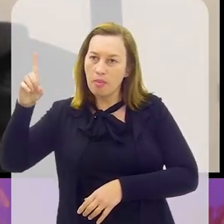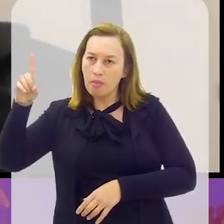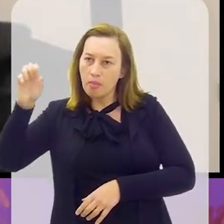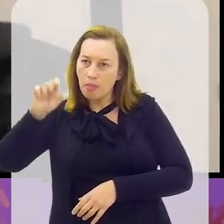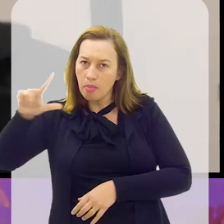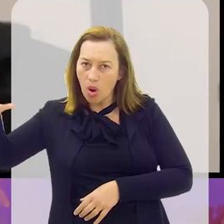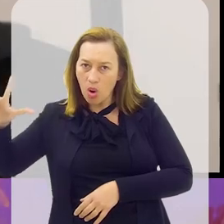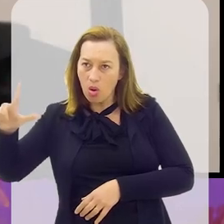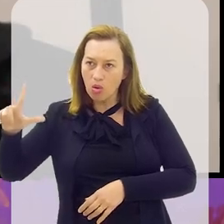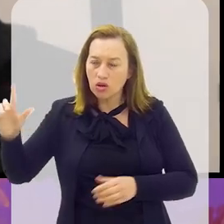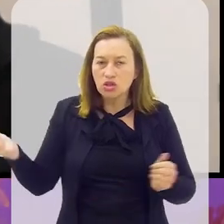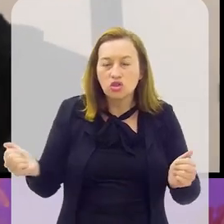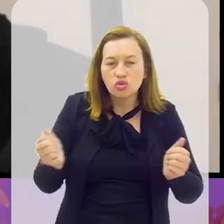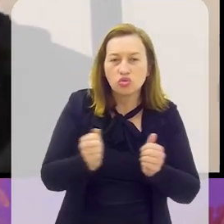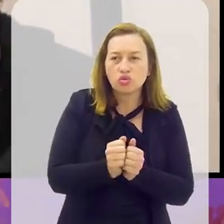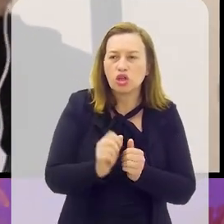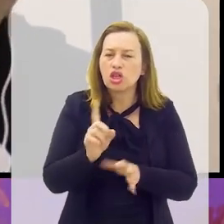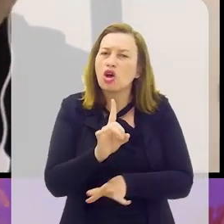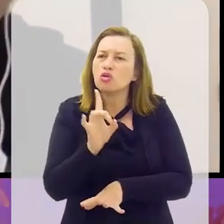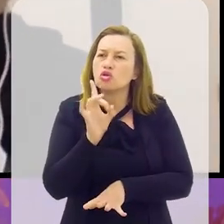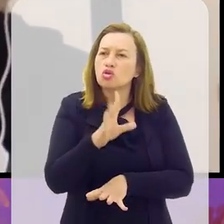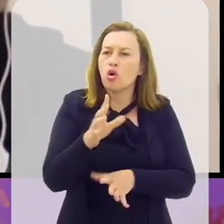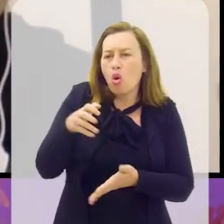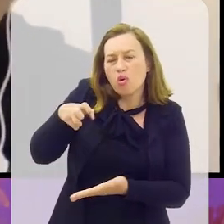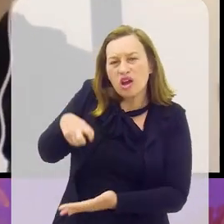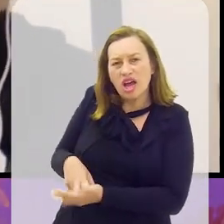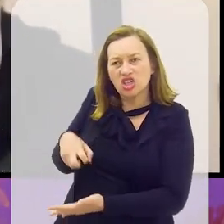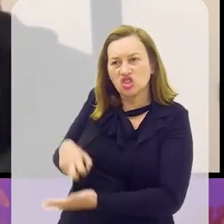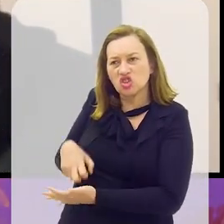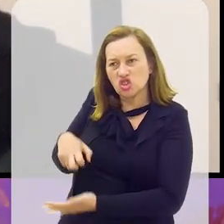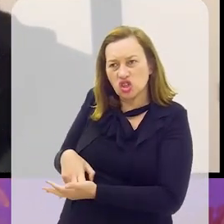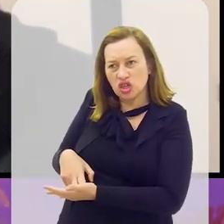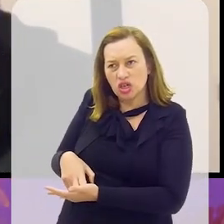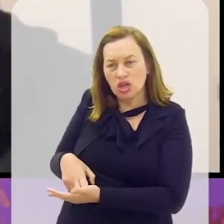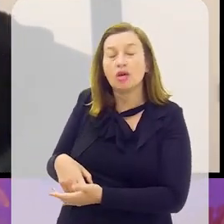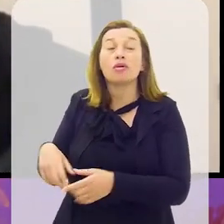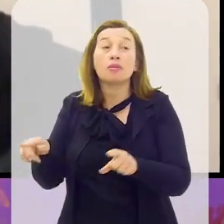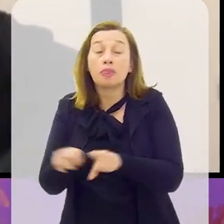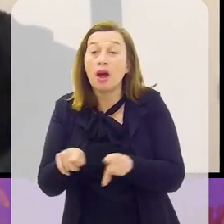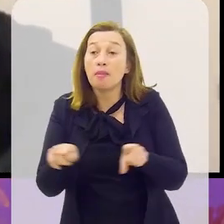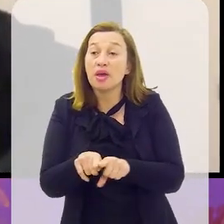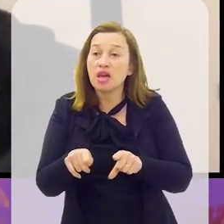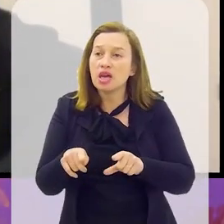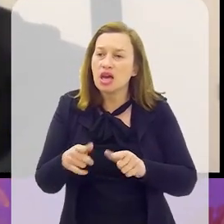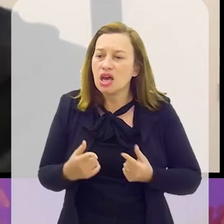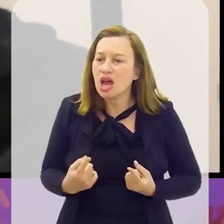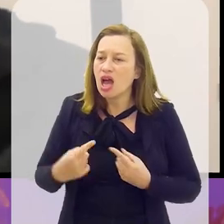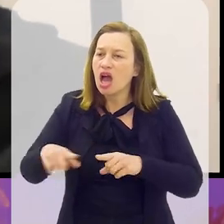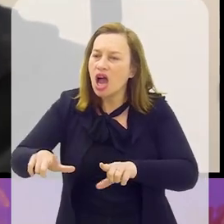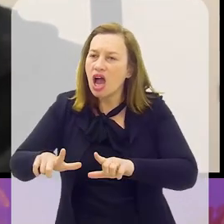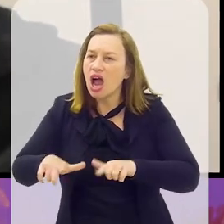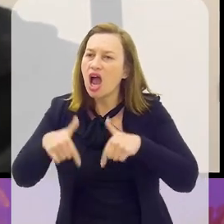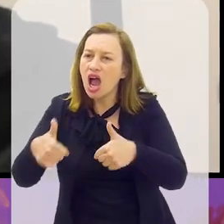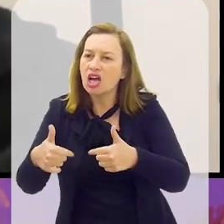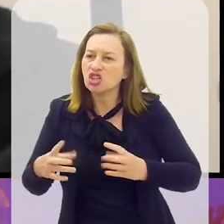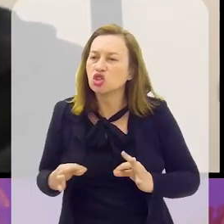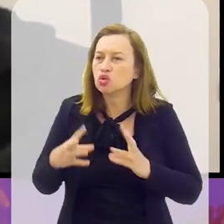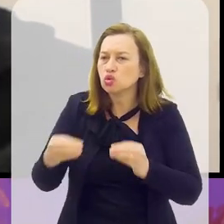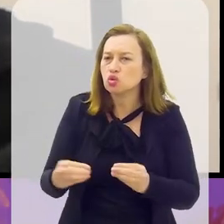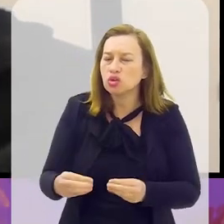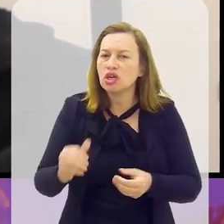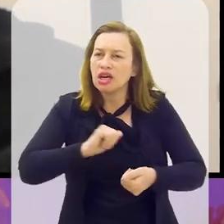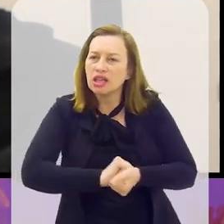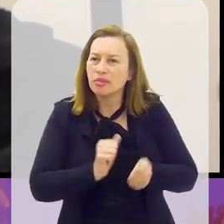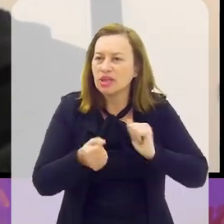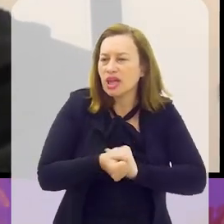desse fenômeno. Isso implica não só punição, mas também implica, sobretudo, em adotar